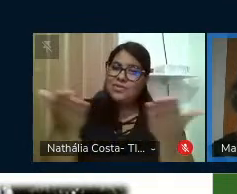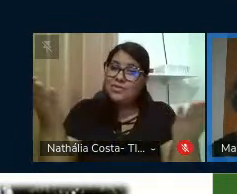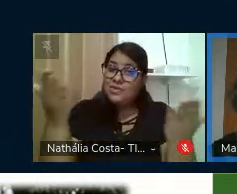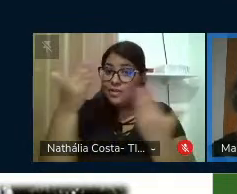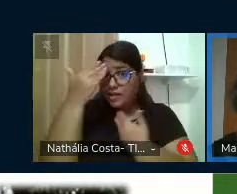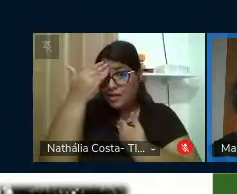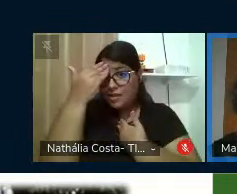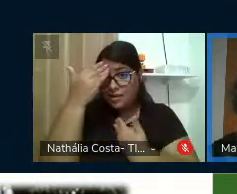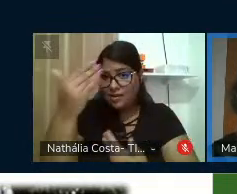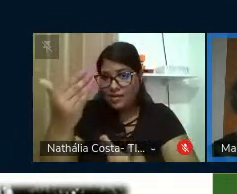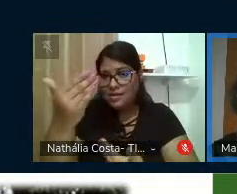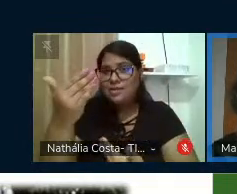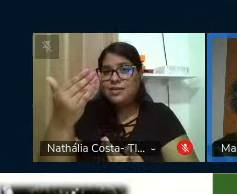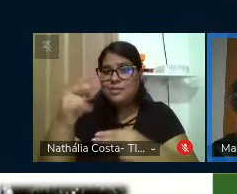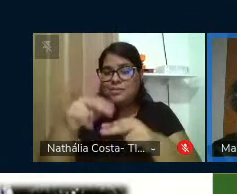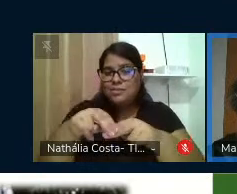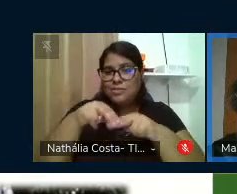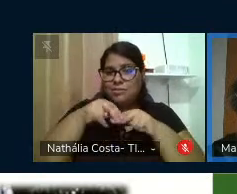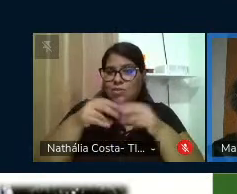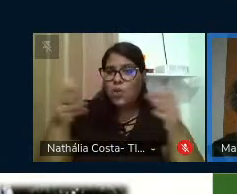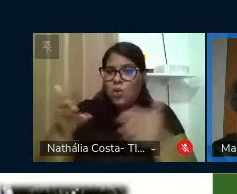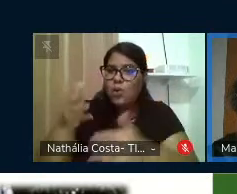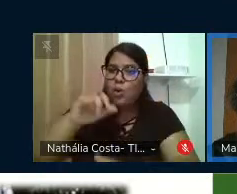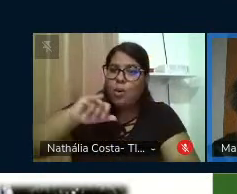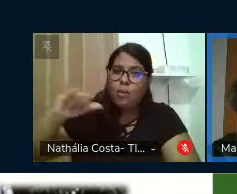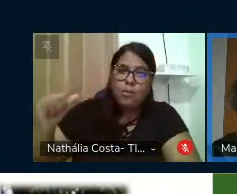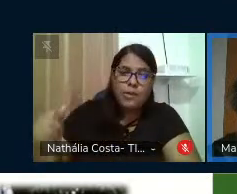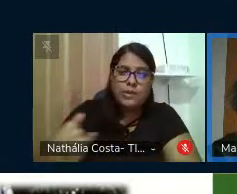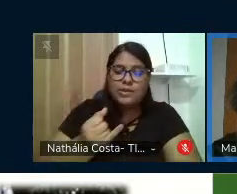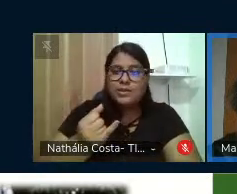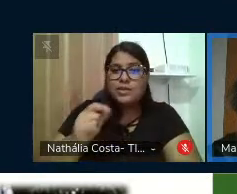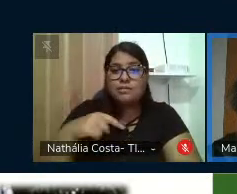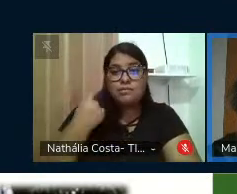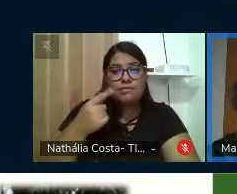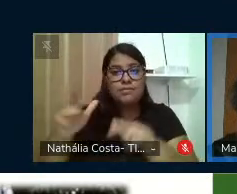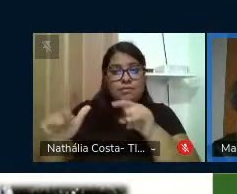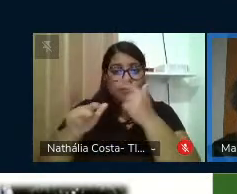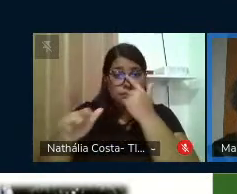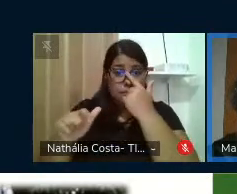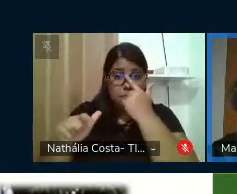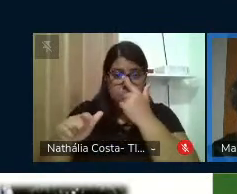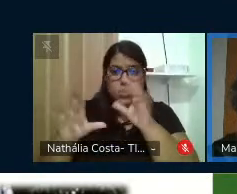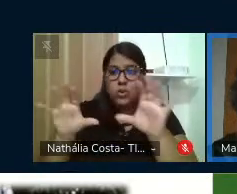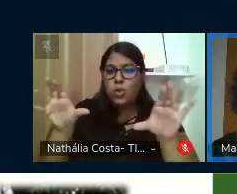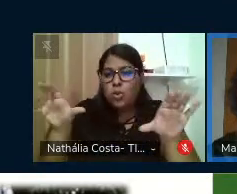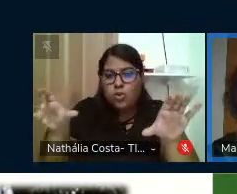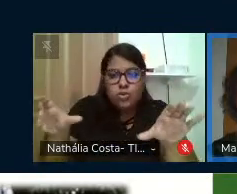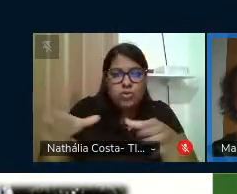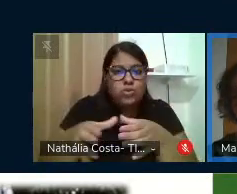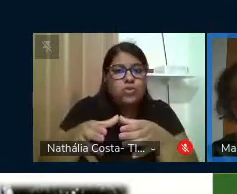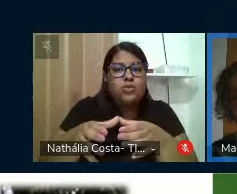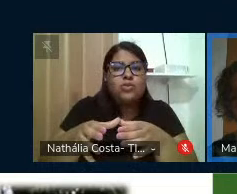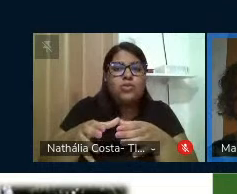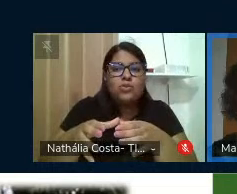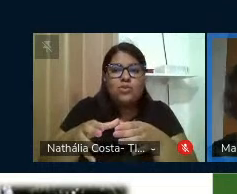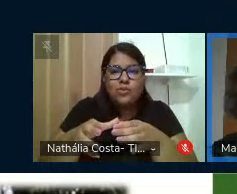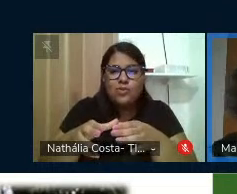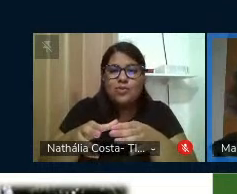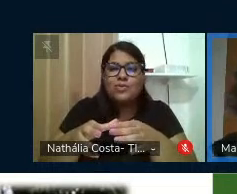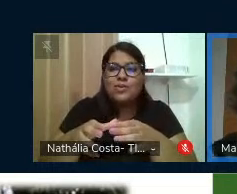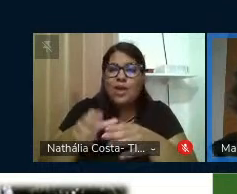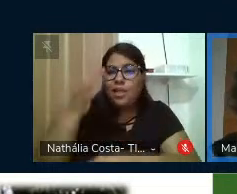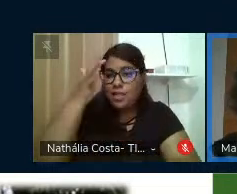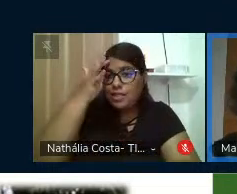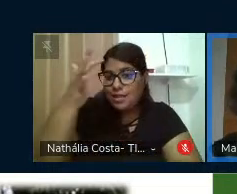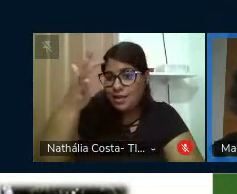agradecemos por essa oportunidade de trabalharmos em conjunto, tecendo a